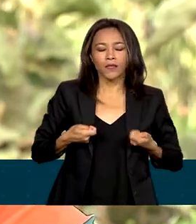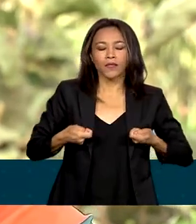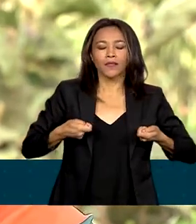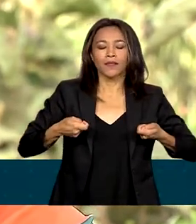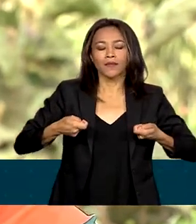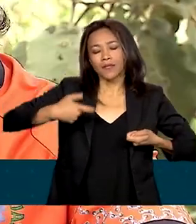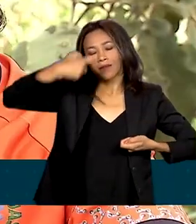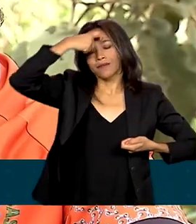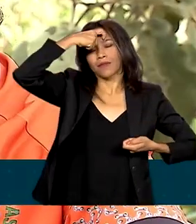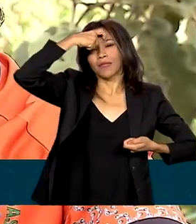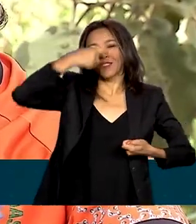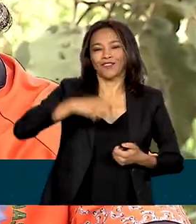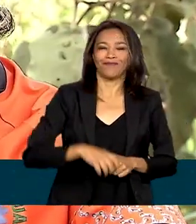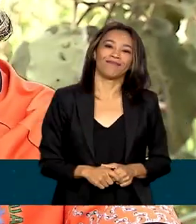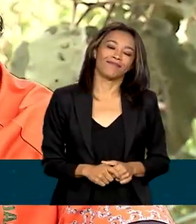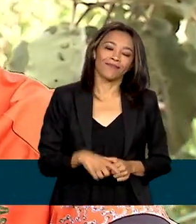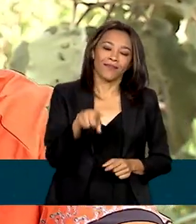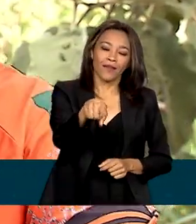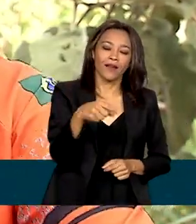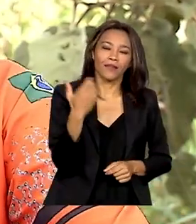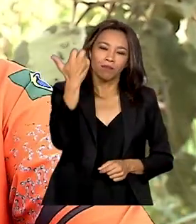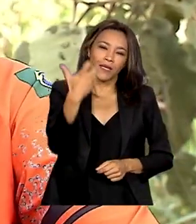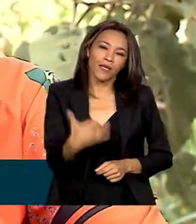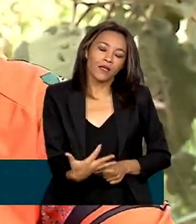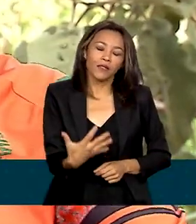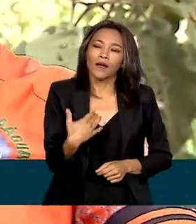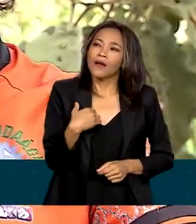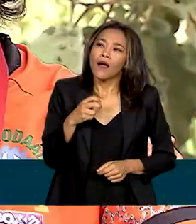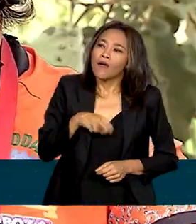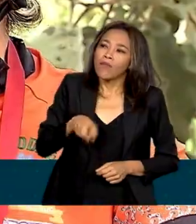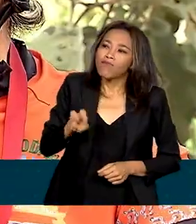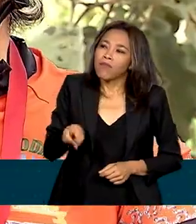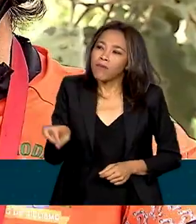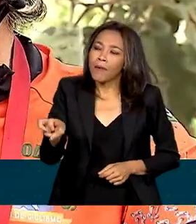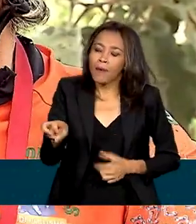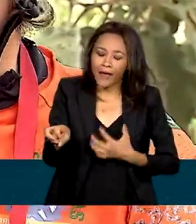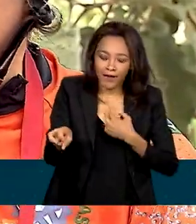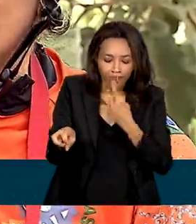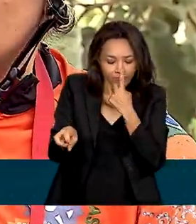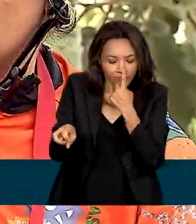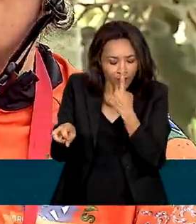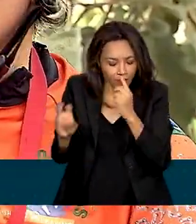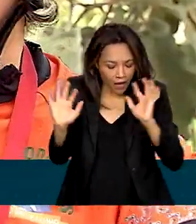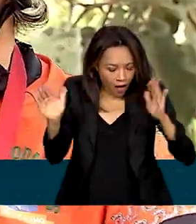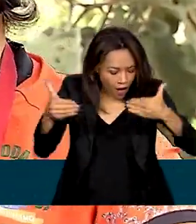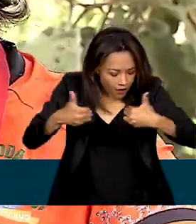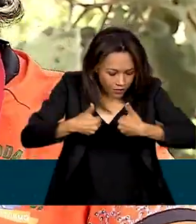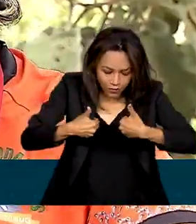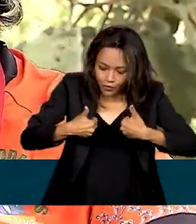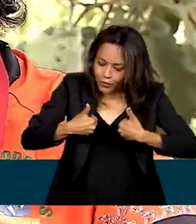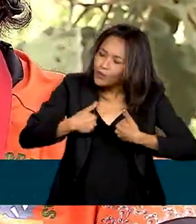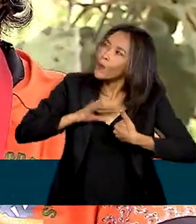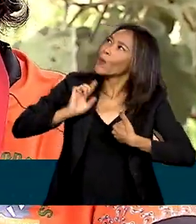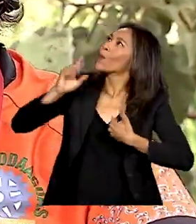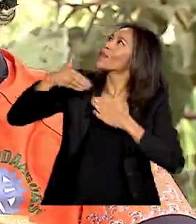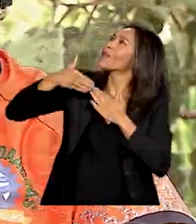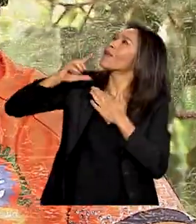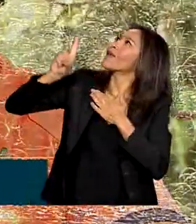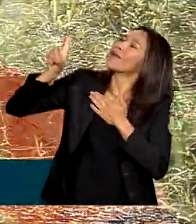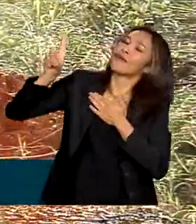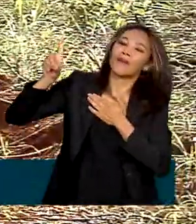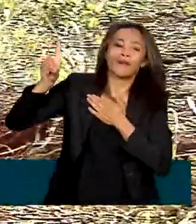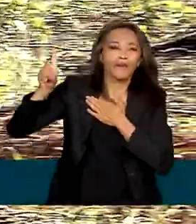e da mente. Você fazer trilhas é você entrar na sua intimidade, na intimidade com Deus, né?